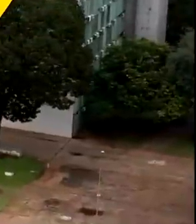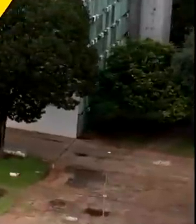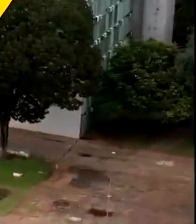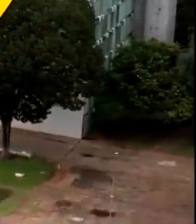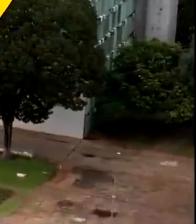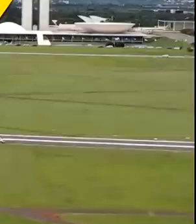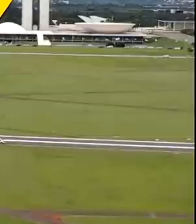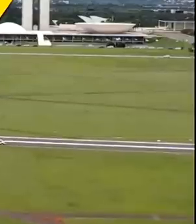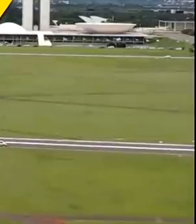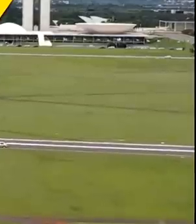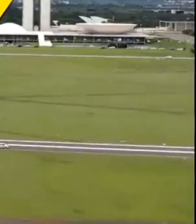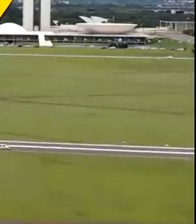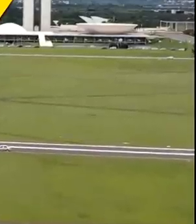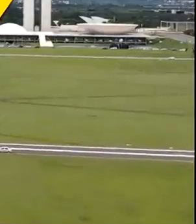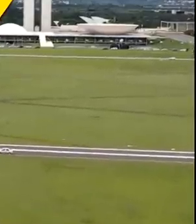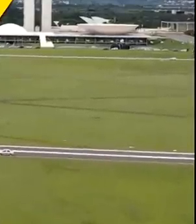Transcrição Legendas Negri